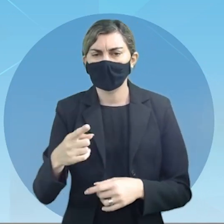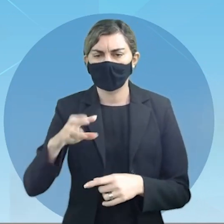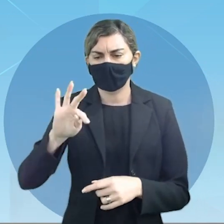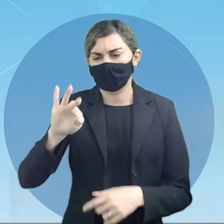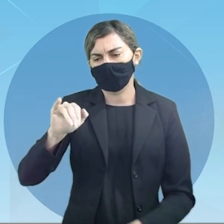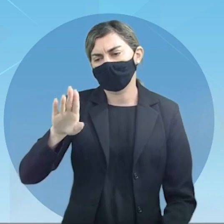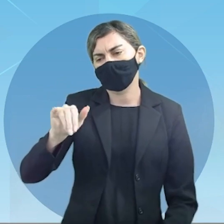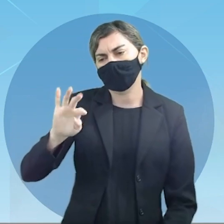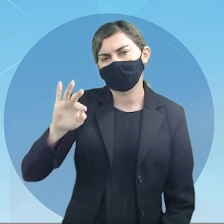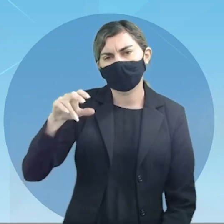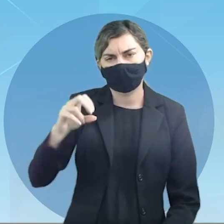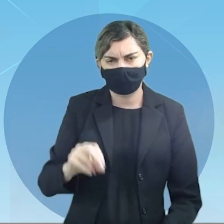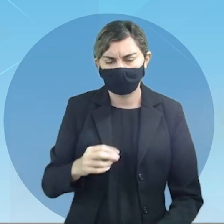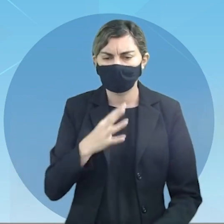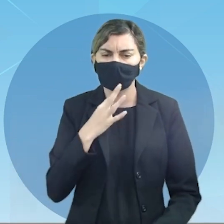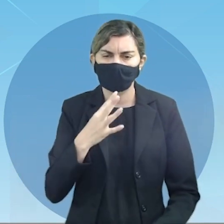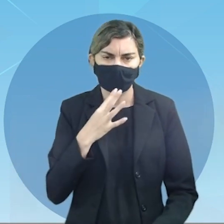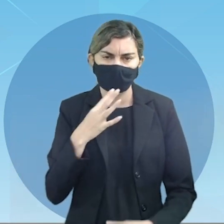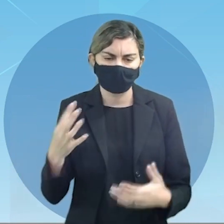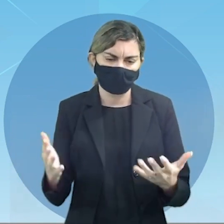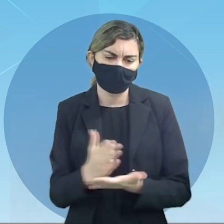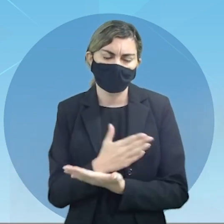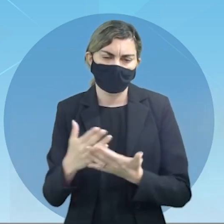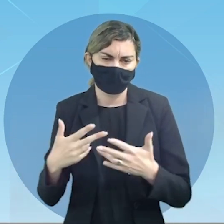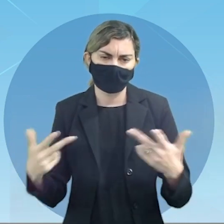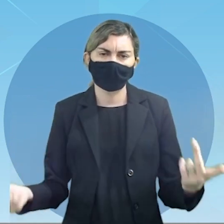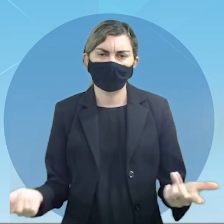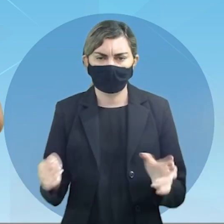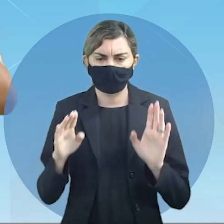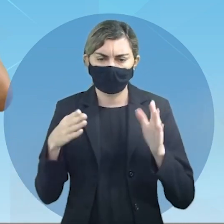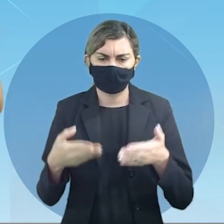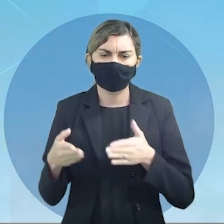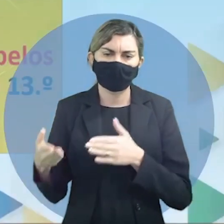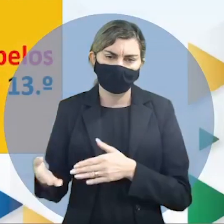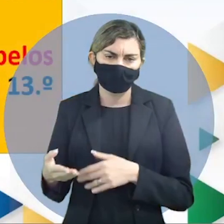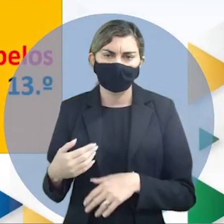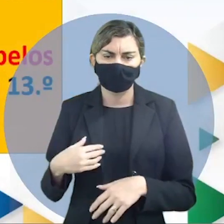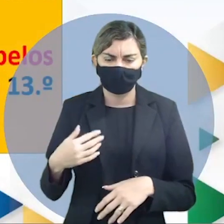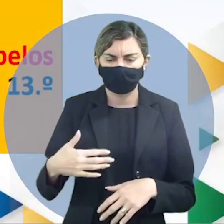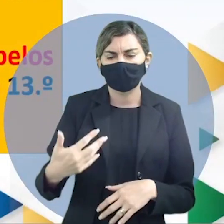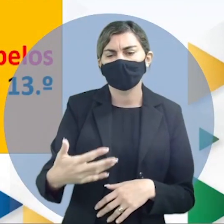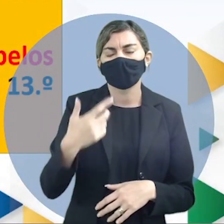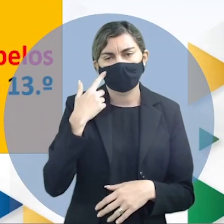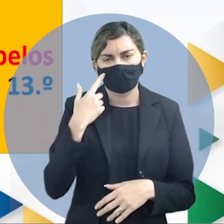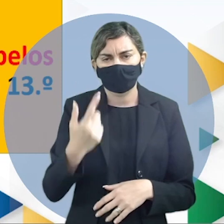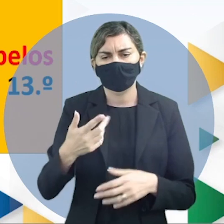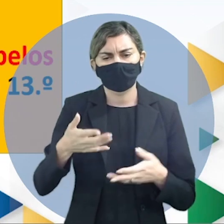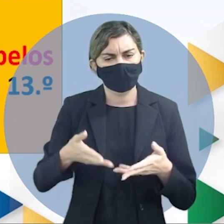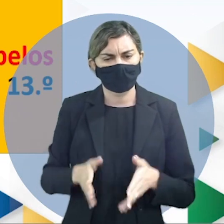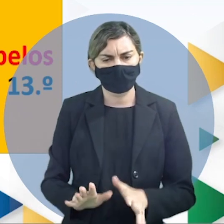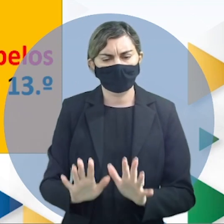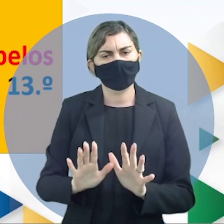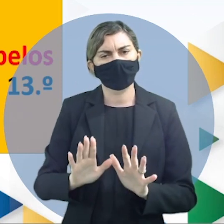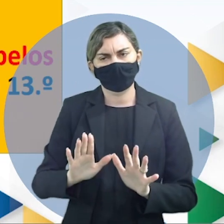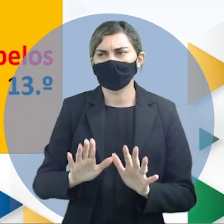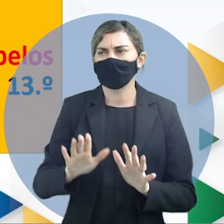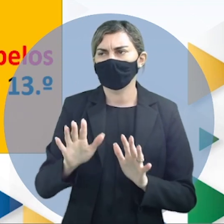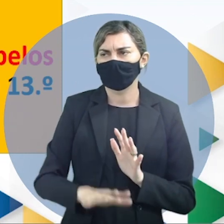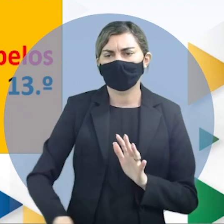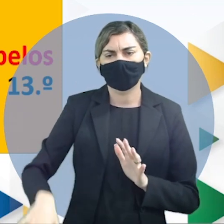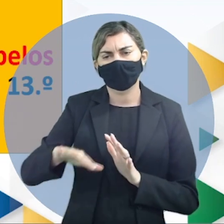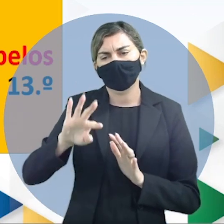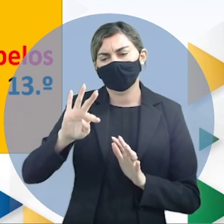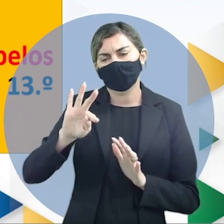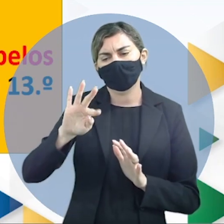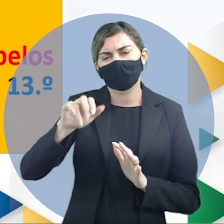tibetano mas vamos conhecer algumas coisas mais específicas acompanhe comigo ele nasceu na aldeia de